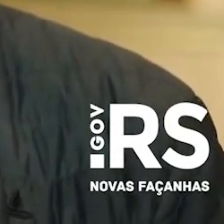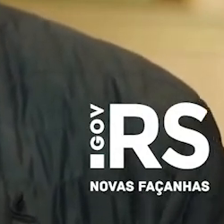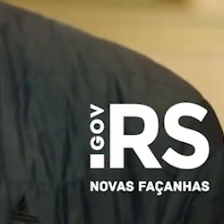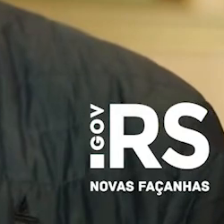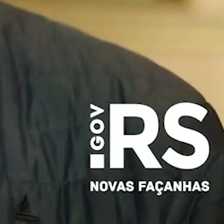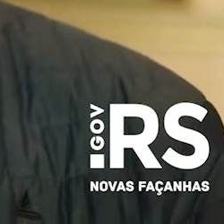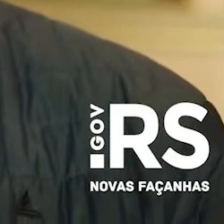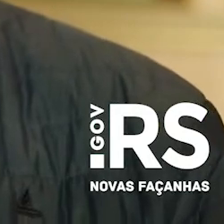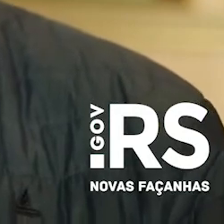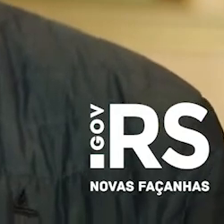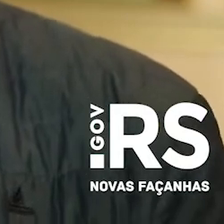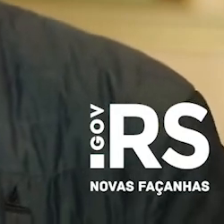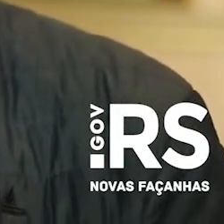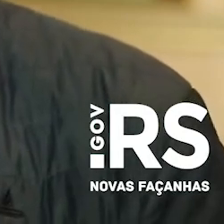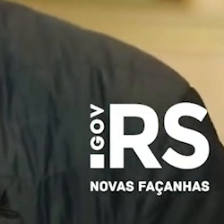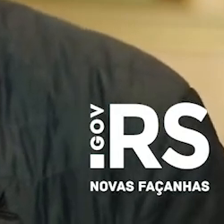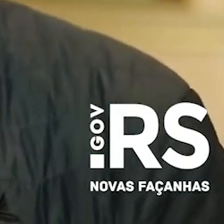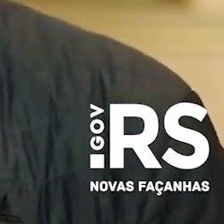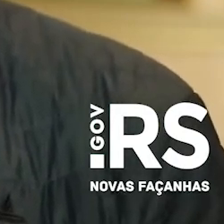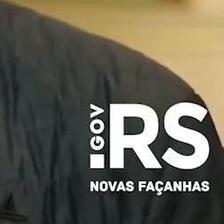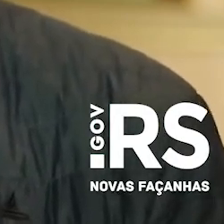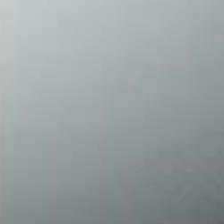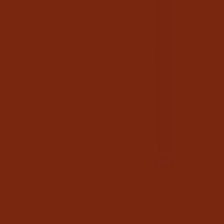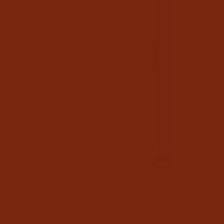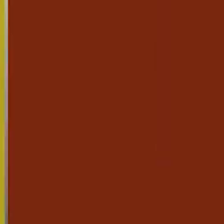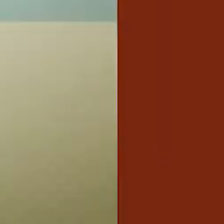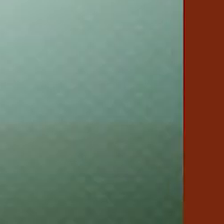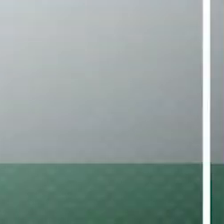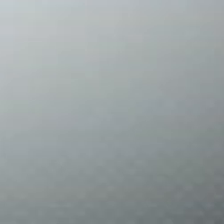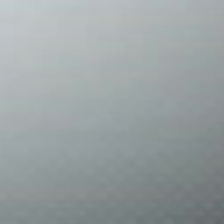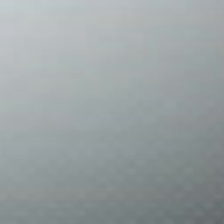o uso de máscaras, porque essa é uma proteção adicional.